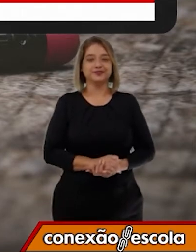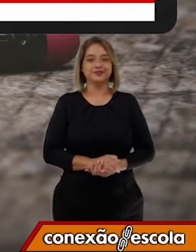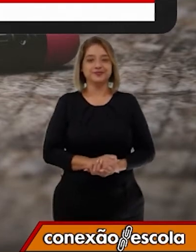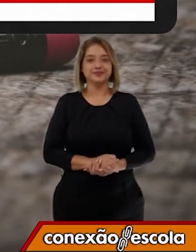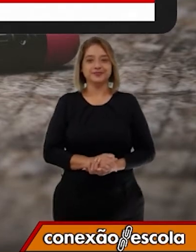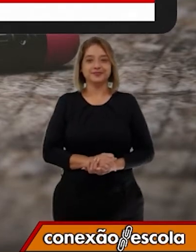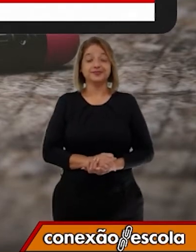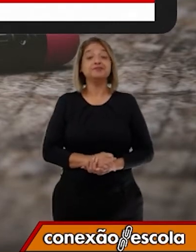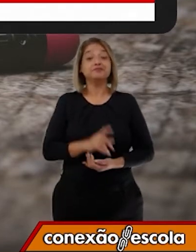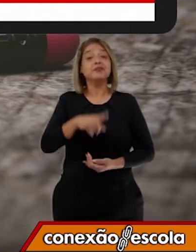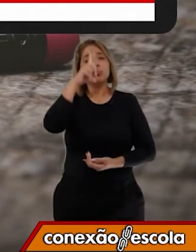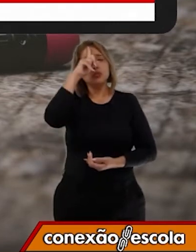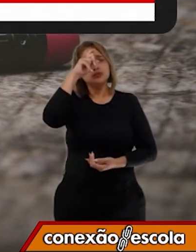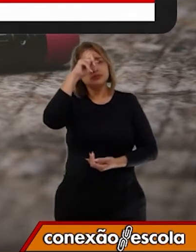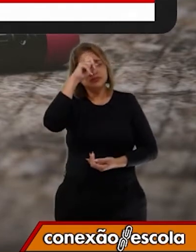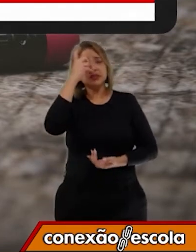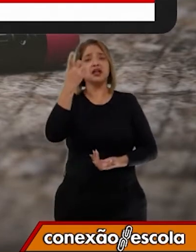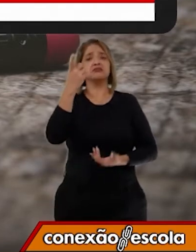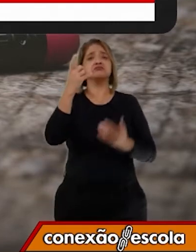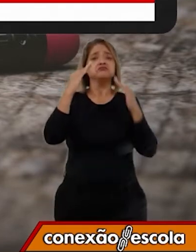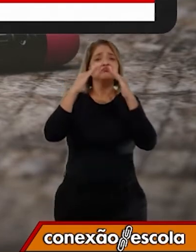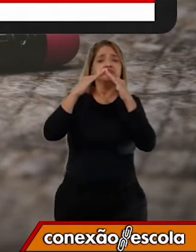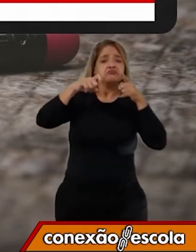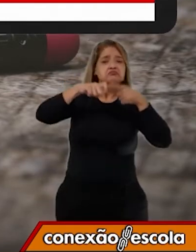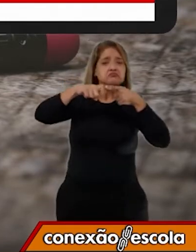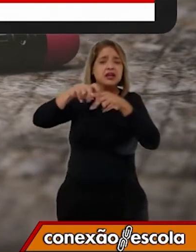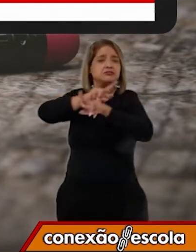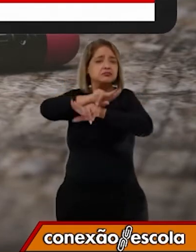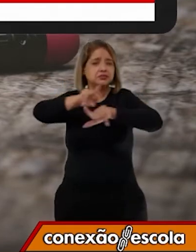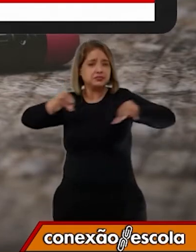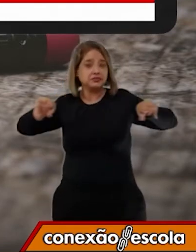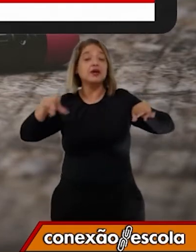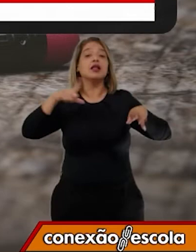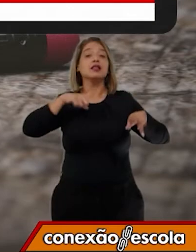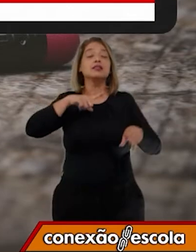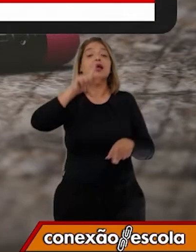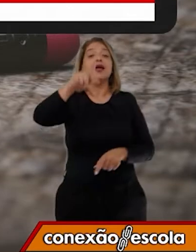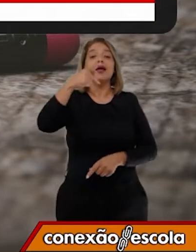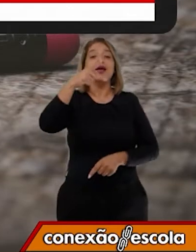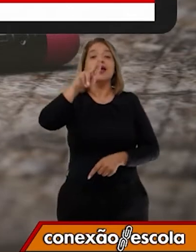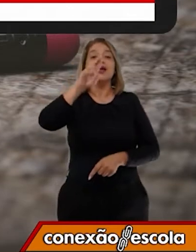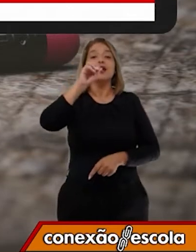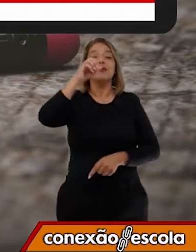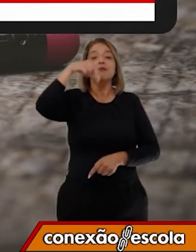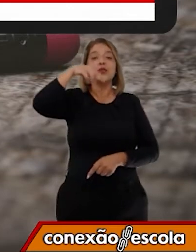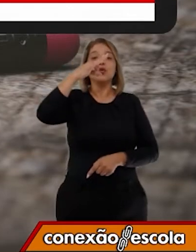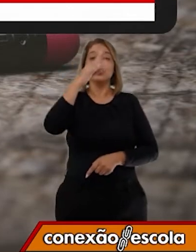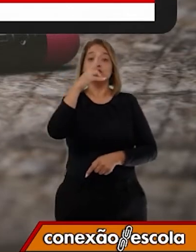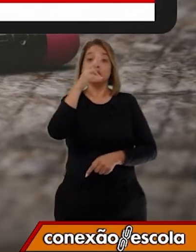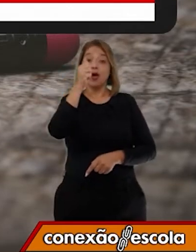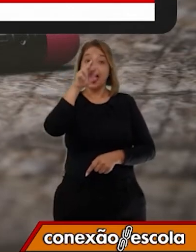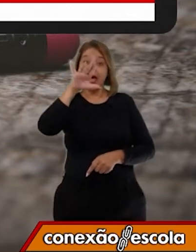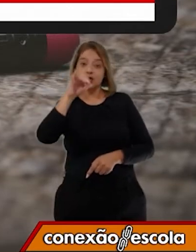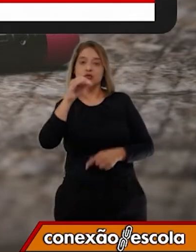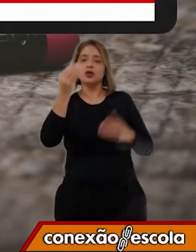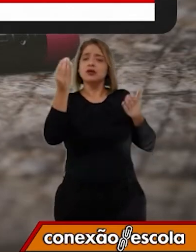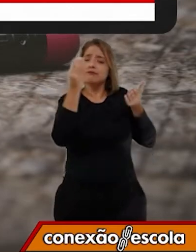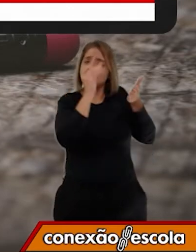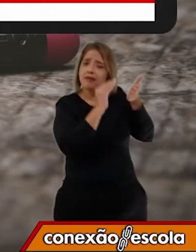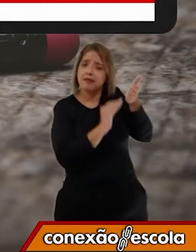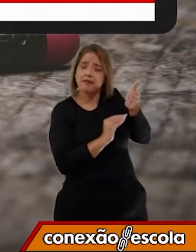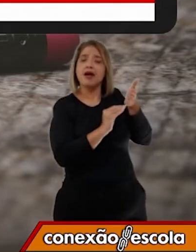Nos hospitais e clínicas existem os prontuários, as receitas também,